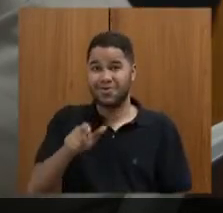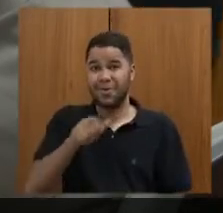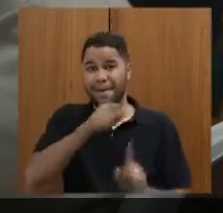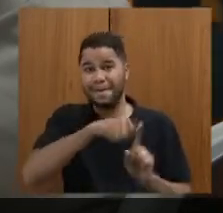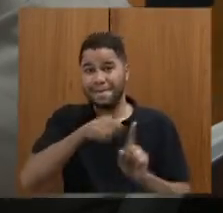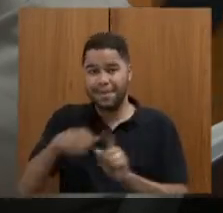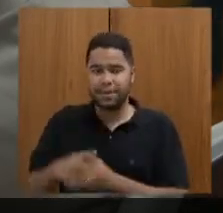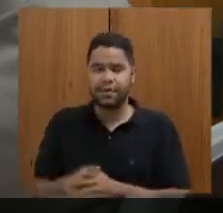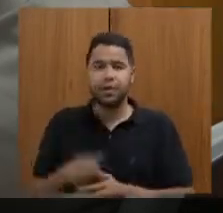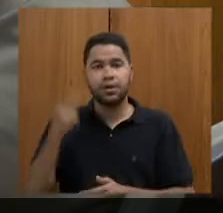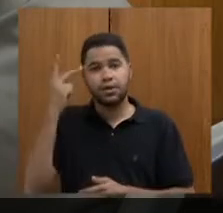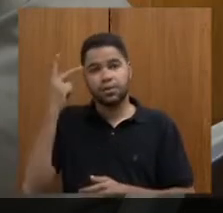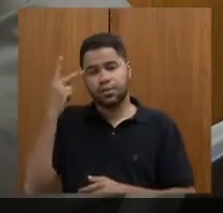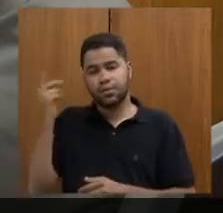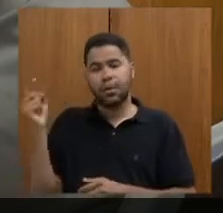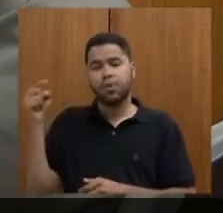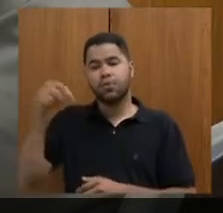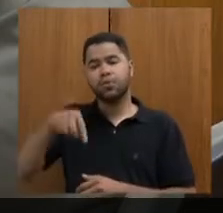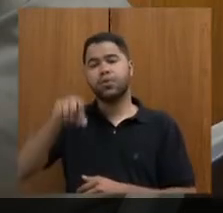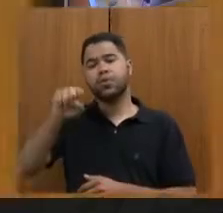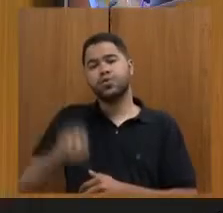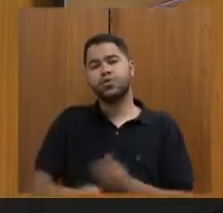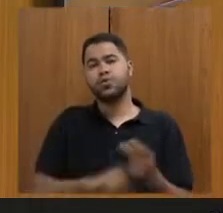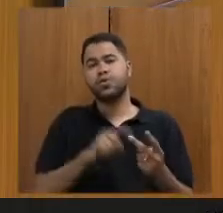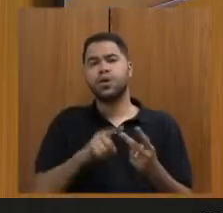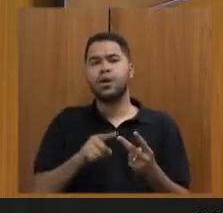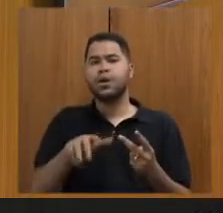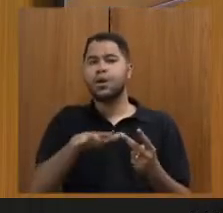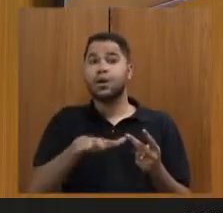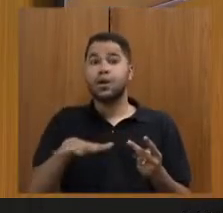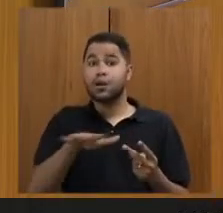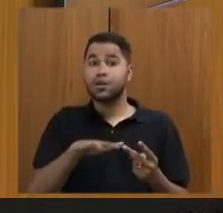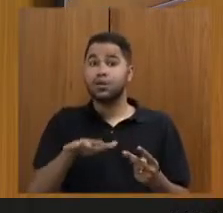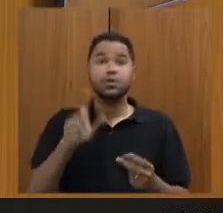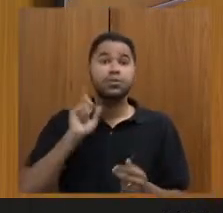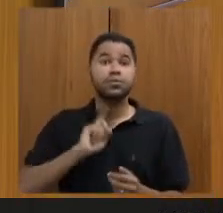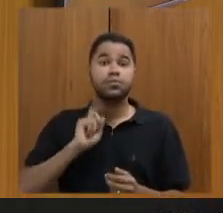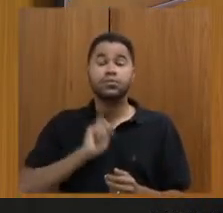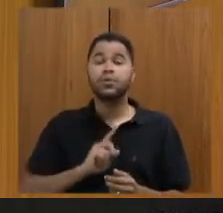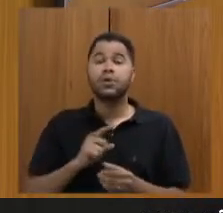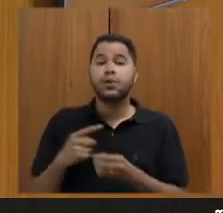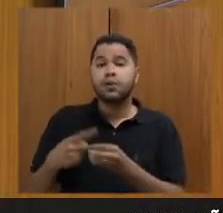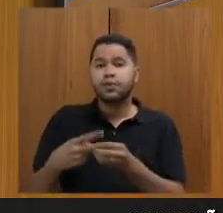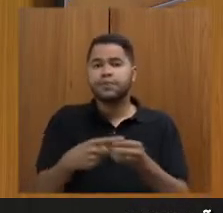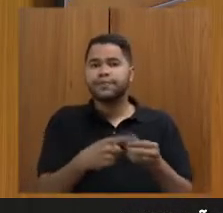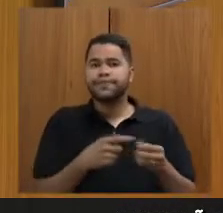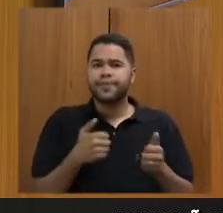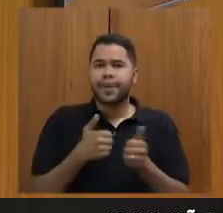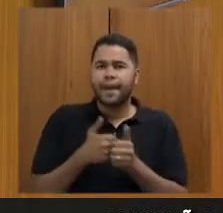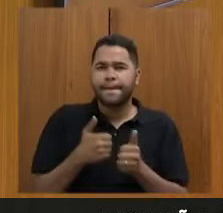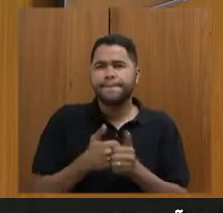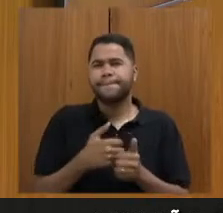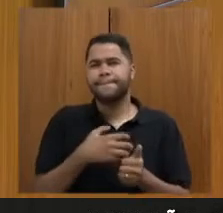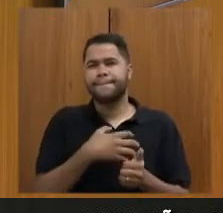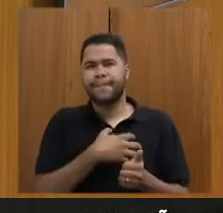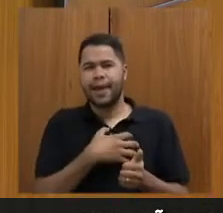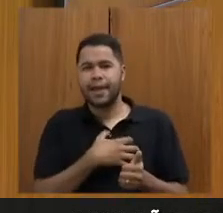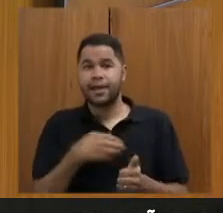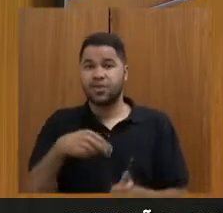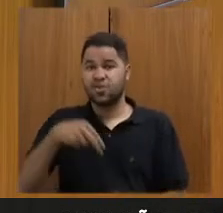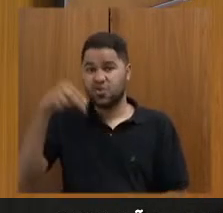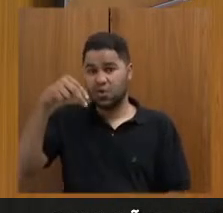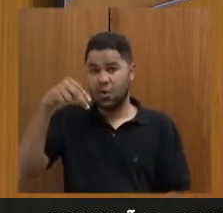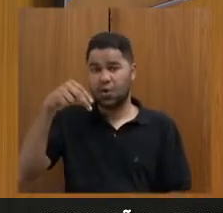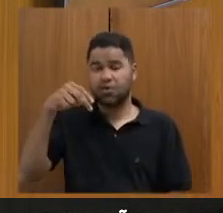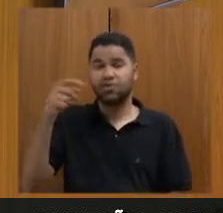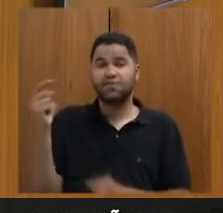vem todo para o Sul e para as regiões lindeiras. As regiões, as cidades que estão próximas, Bahia, o Norte, elas